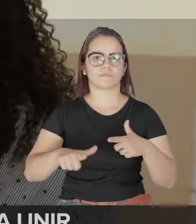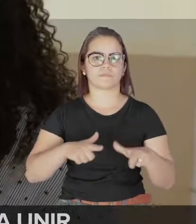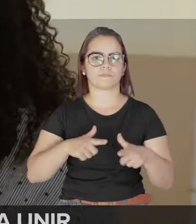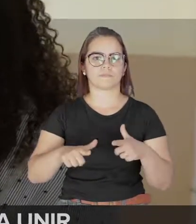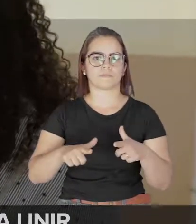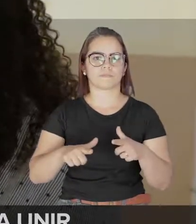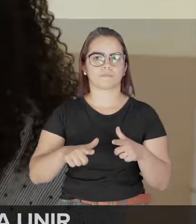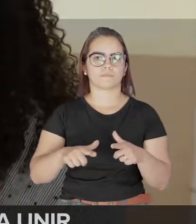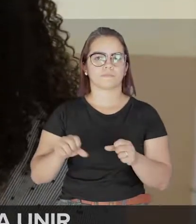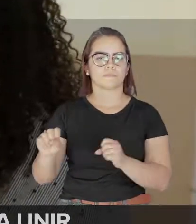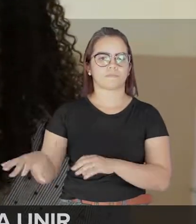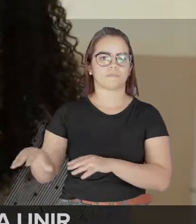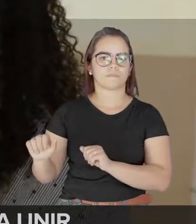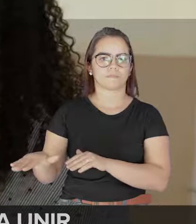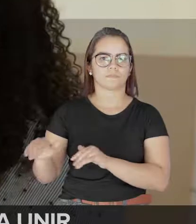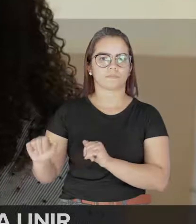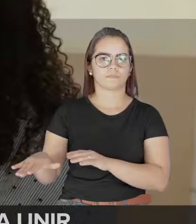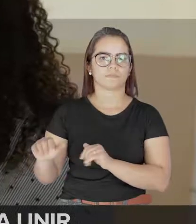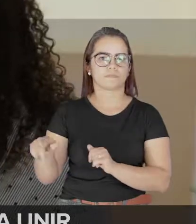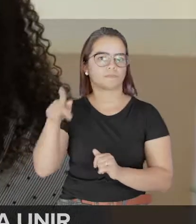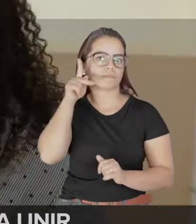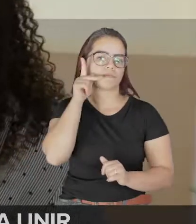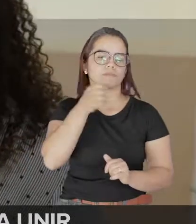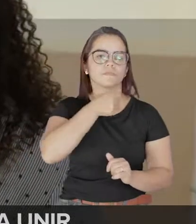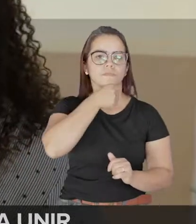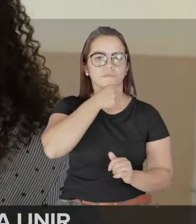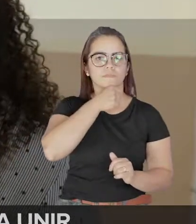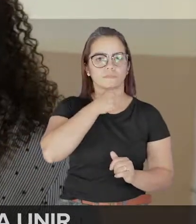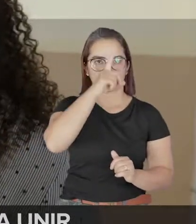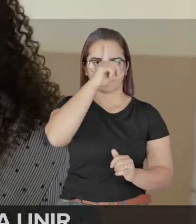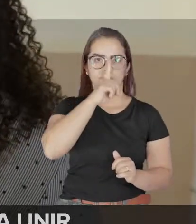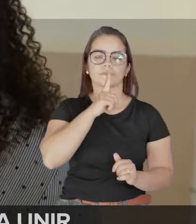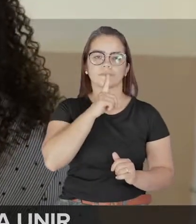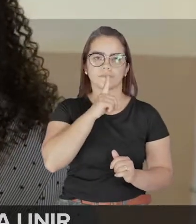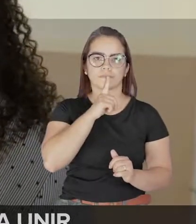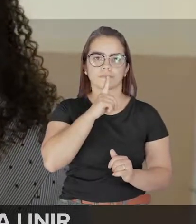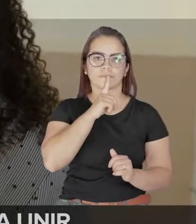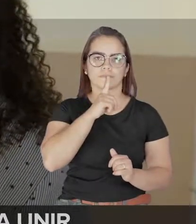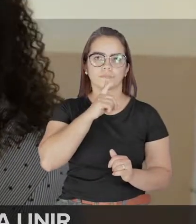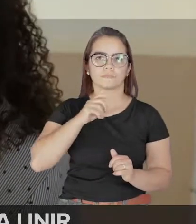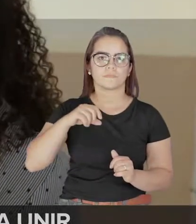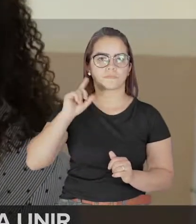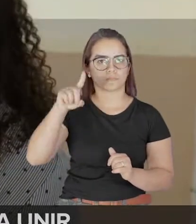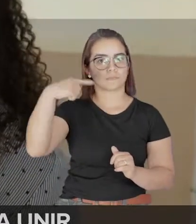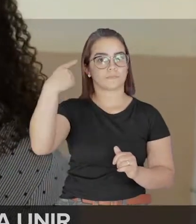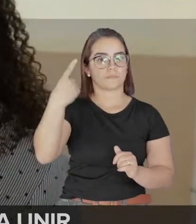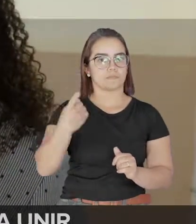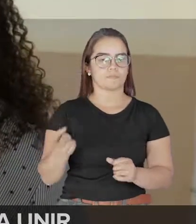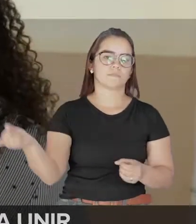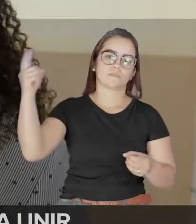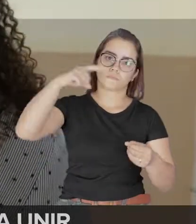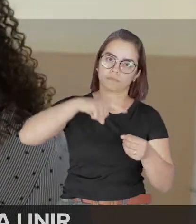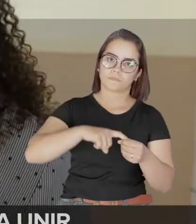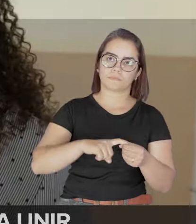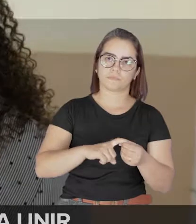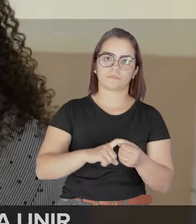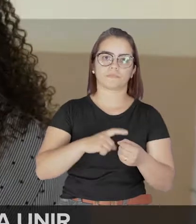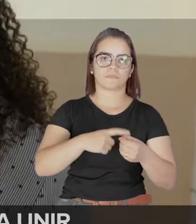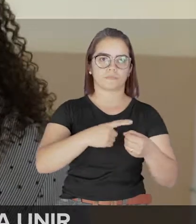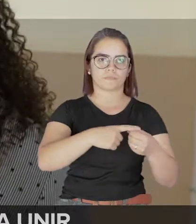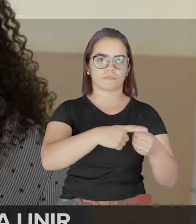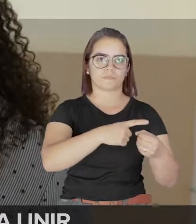ficará em setembro, que vai acontecer em Porto Velho, por conta do setembro amarelo. E aí a gente vai depois retornar aos campos,